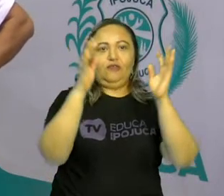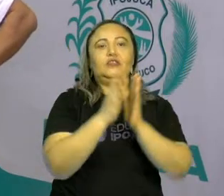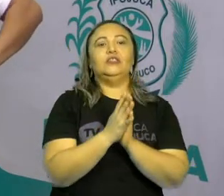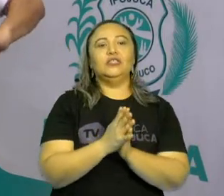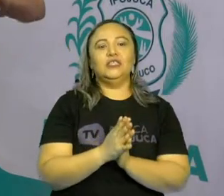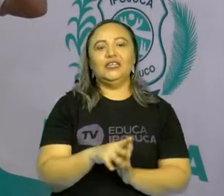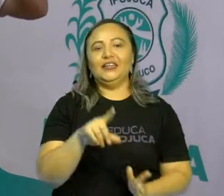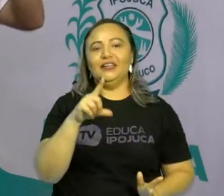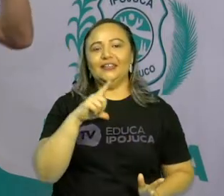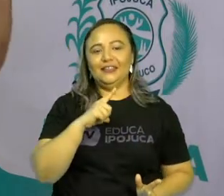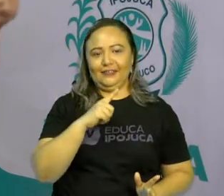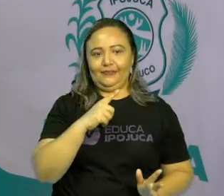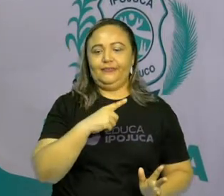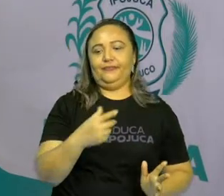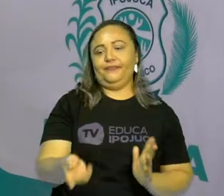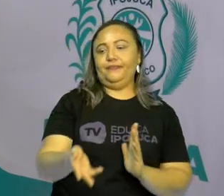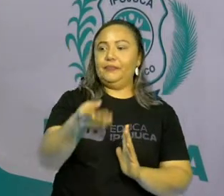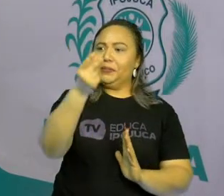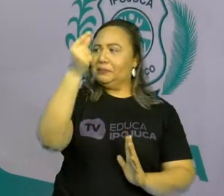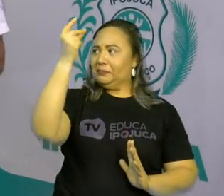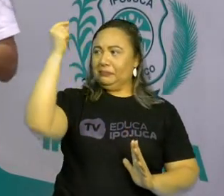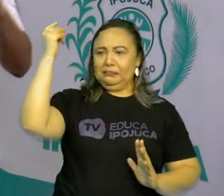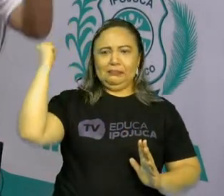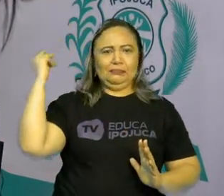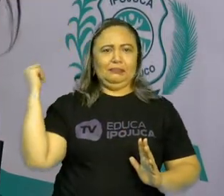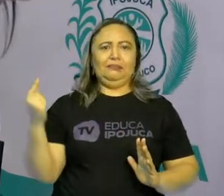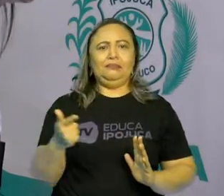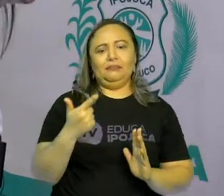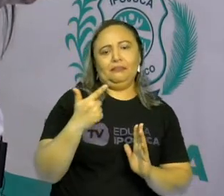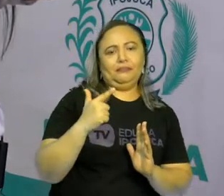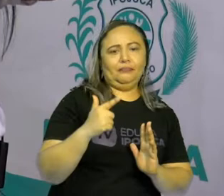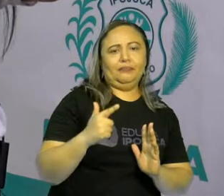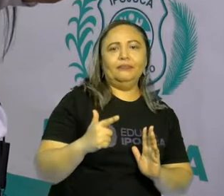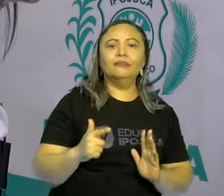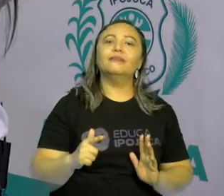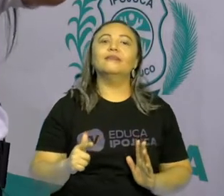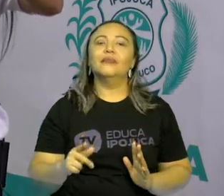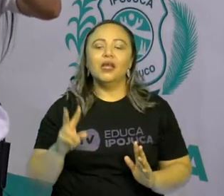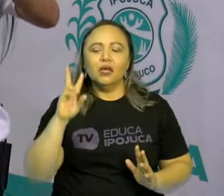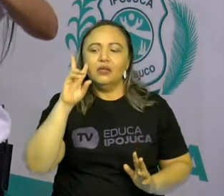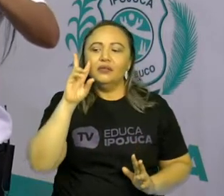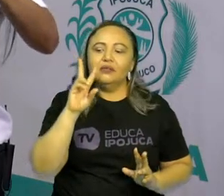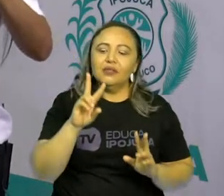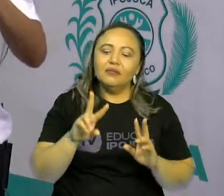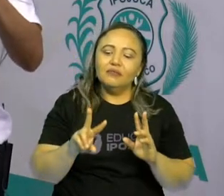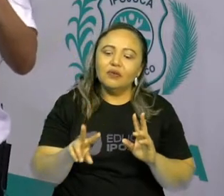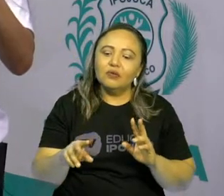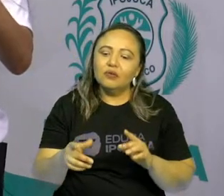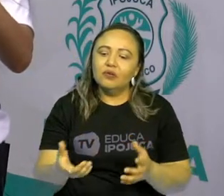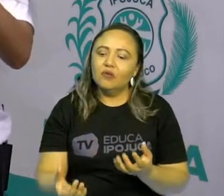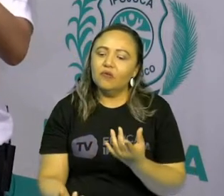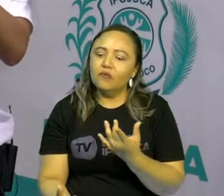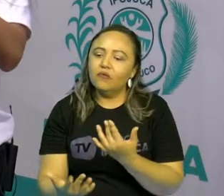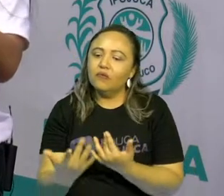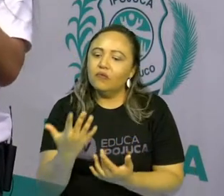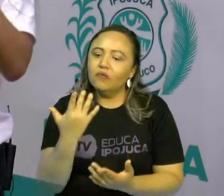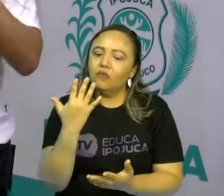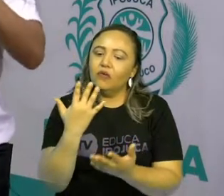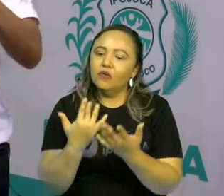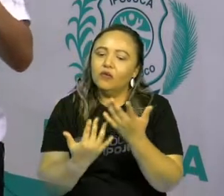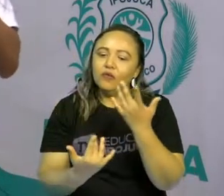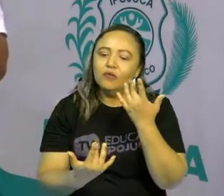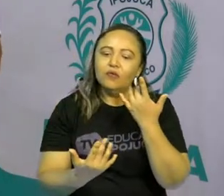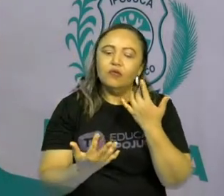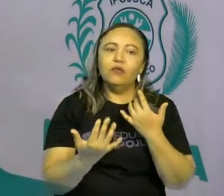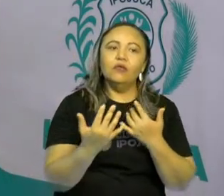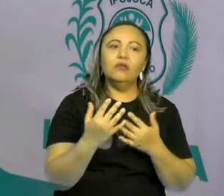antigamente, há milhares de anos, quando eles observavam aquele fogo, começavam a capturar na natureza,